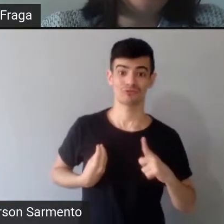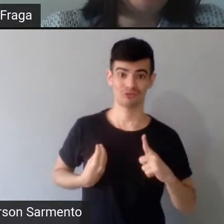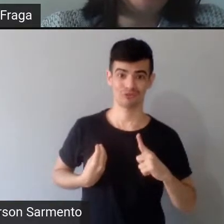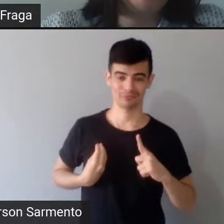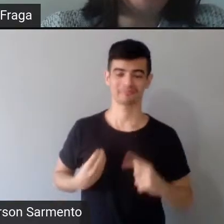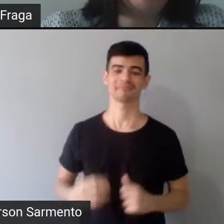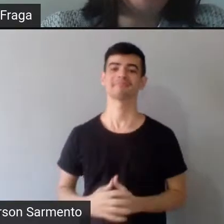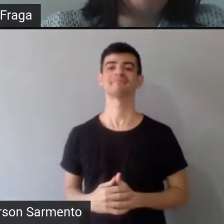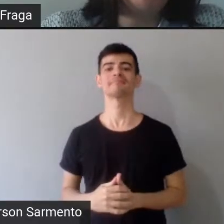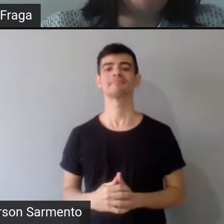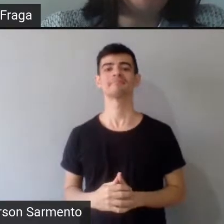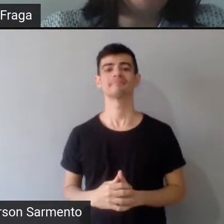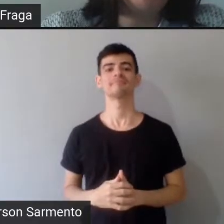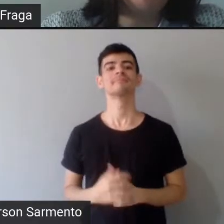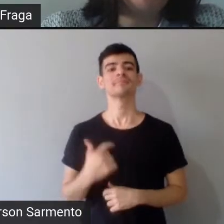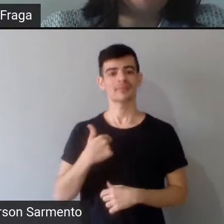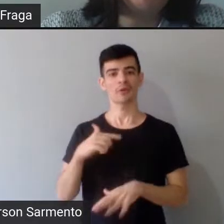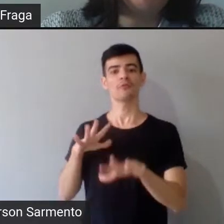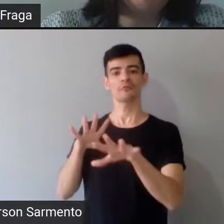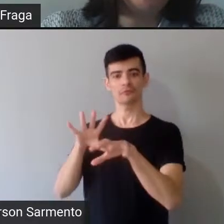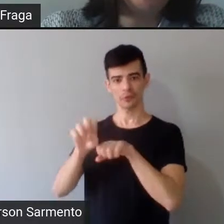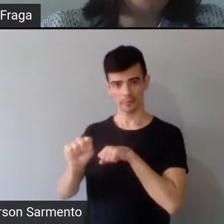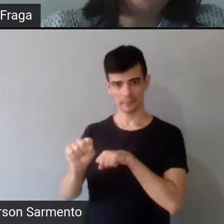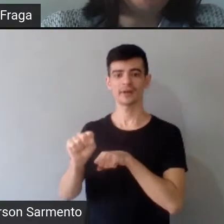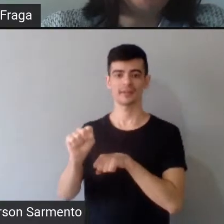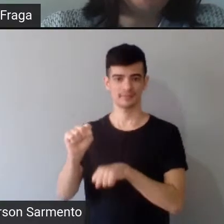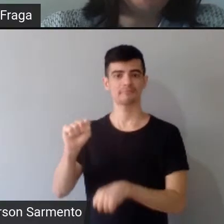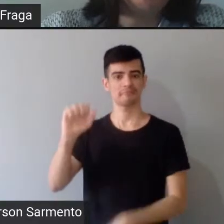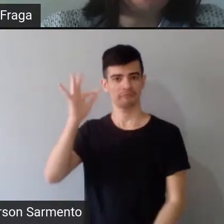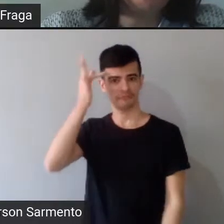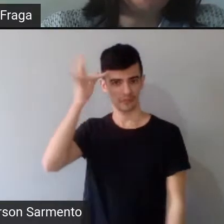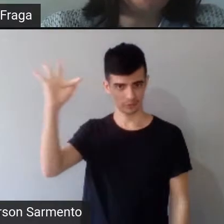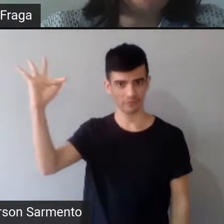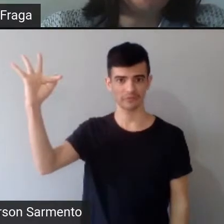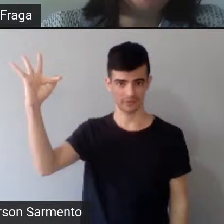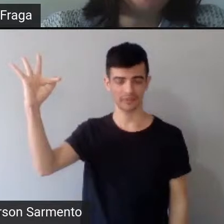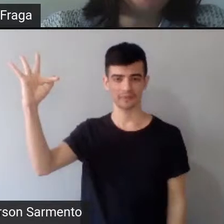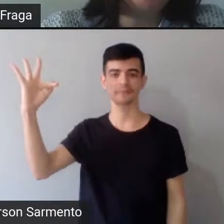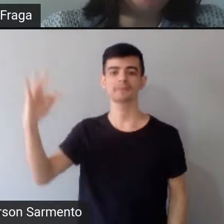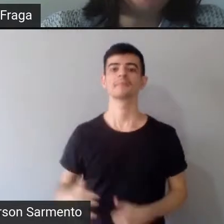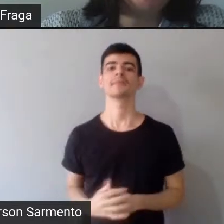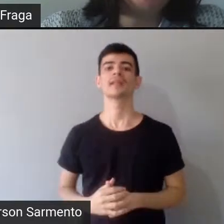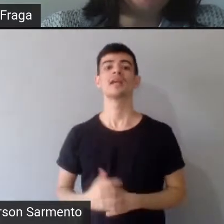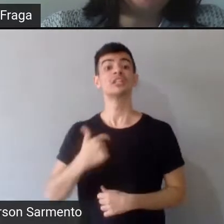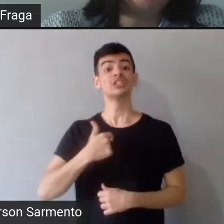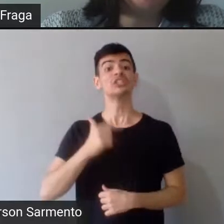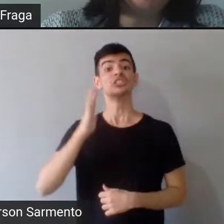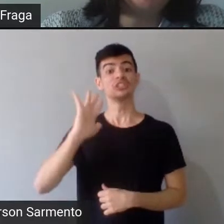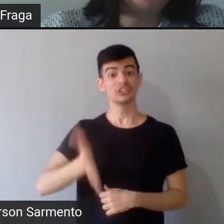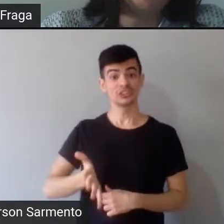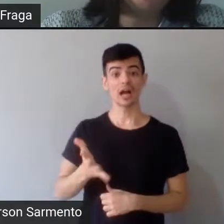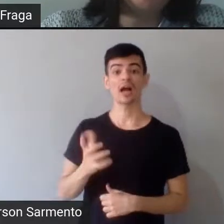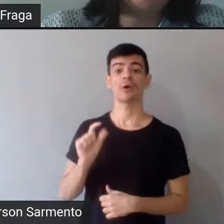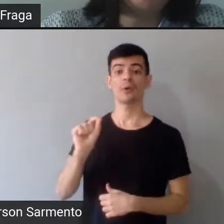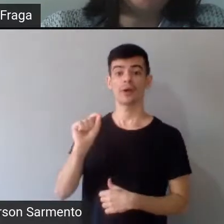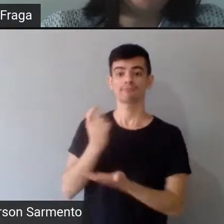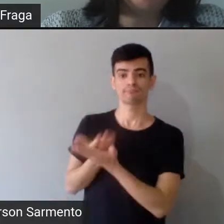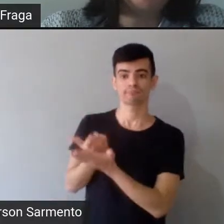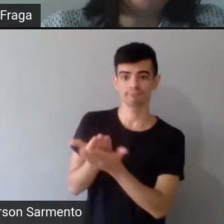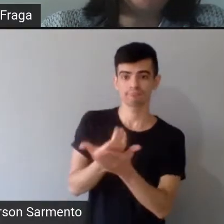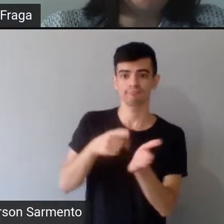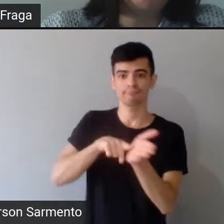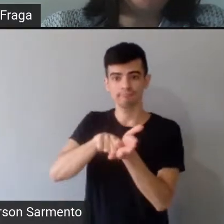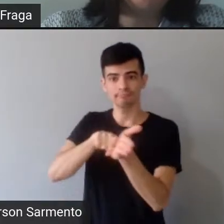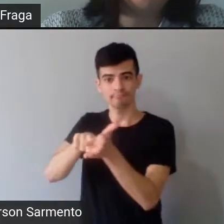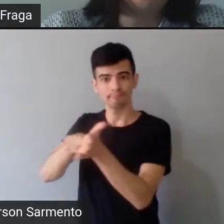UESI, e já trabalho há algum tempo com esse pensamento, trabalhando os pensamentos e modos de vida